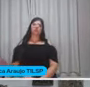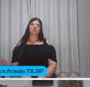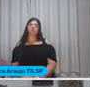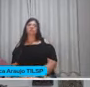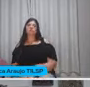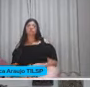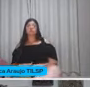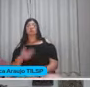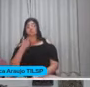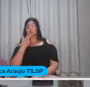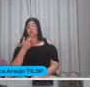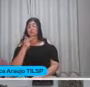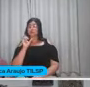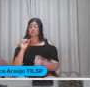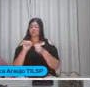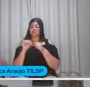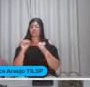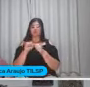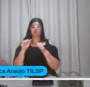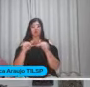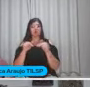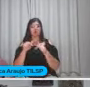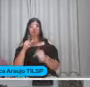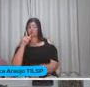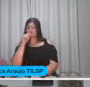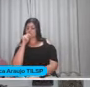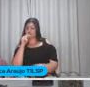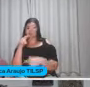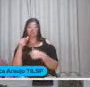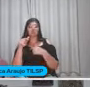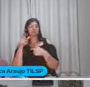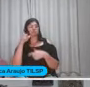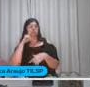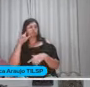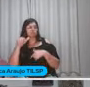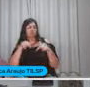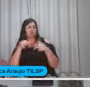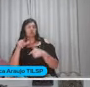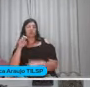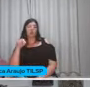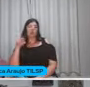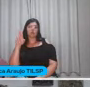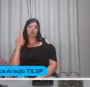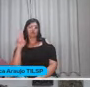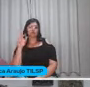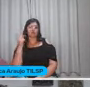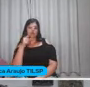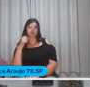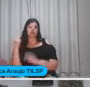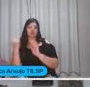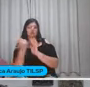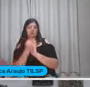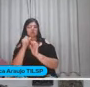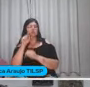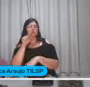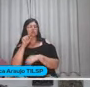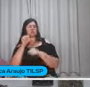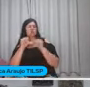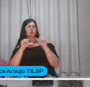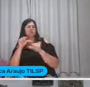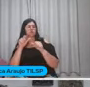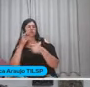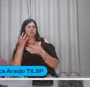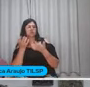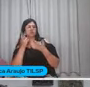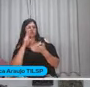Não adianta só eu fazer Um trabalho do dia da água Como esse ano A ONU lançou esse slogan Seja a mudança Que você quer ver no mundo